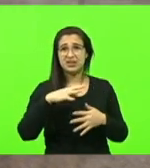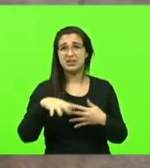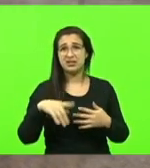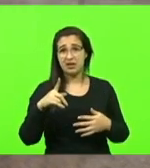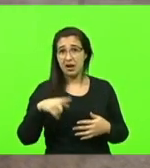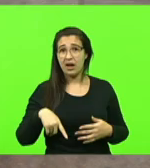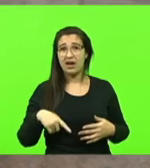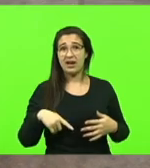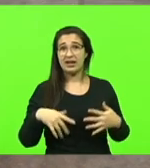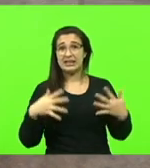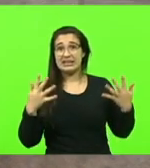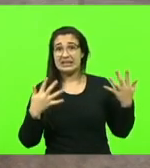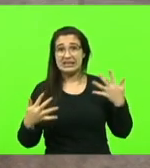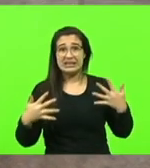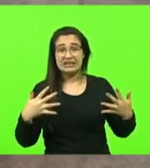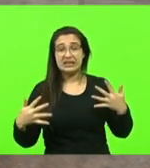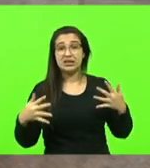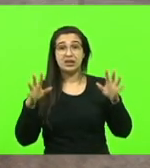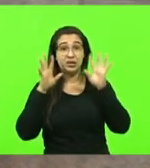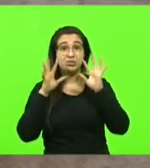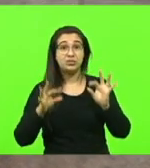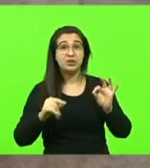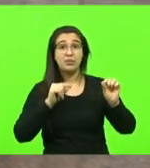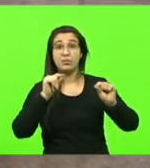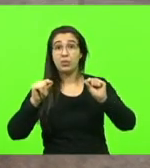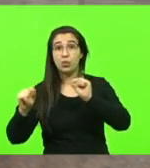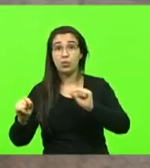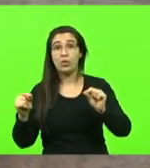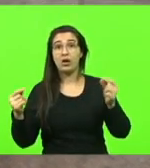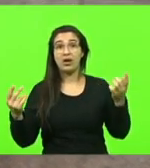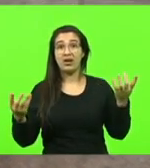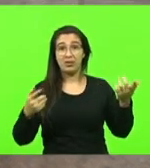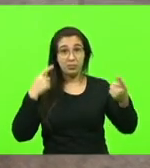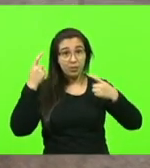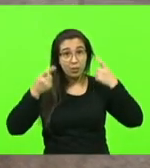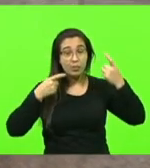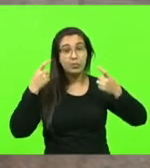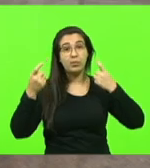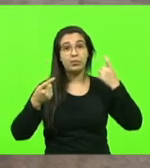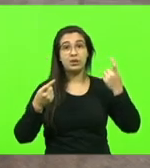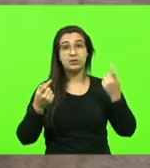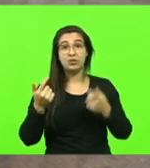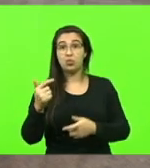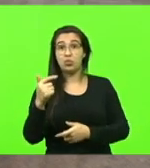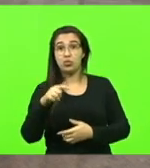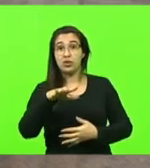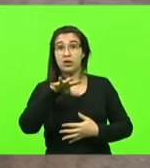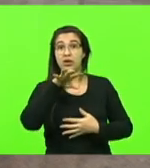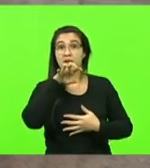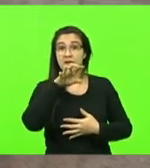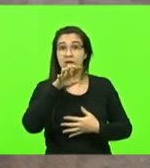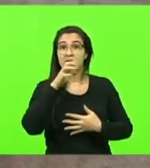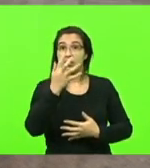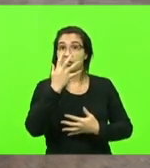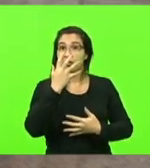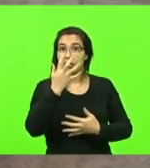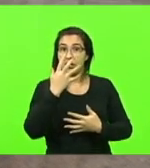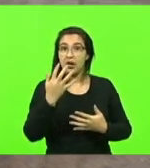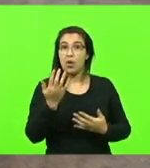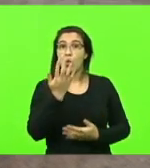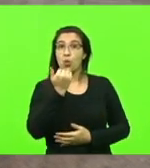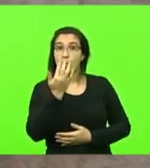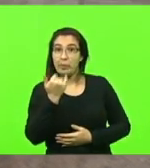dias de tensão momentos de muita preocupação sem oxigênio sem gasolina sem comida